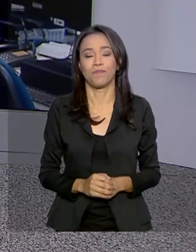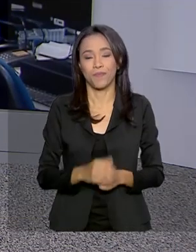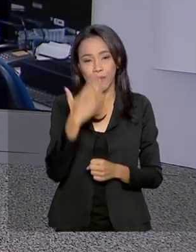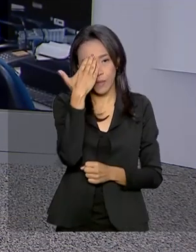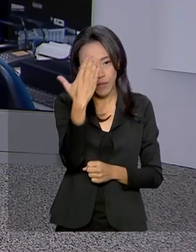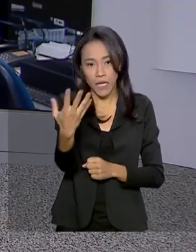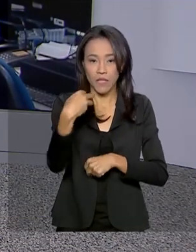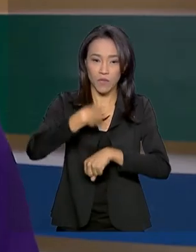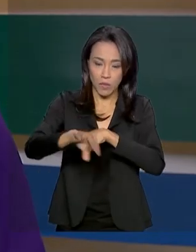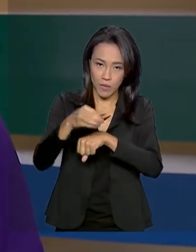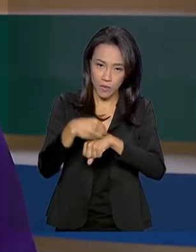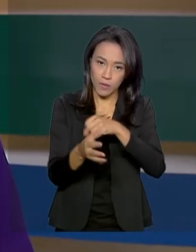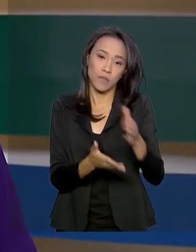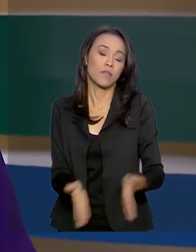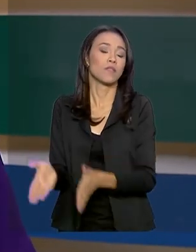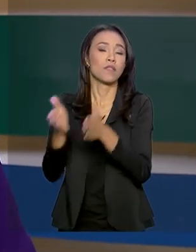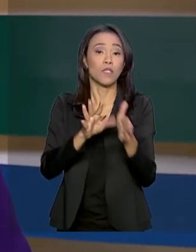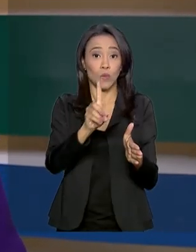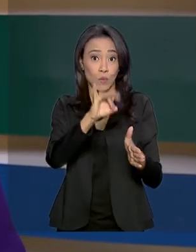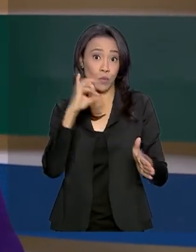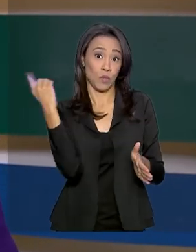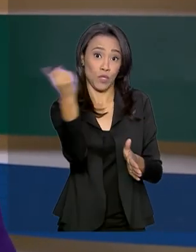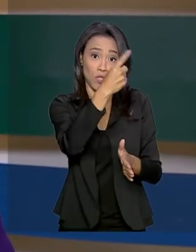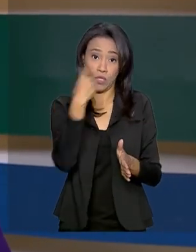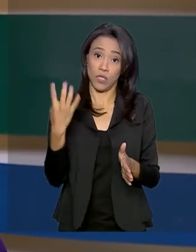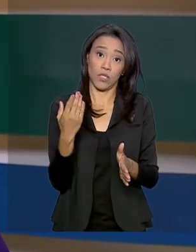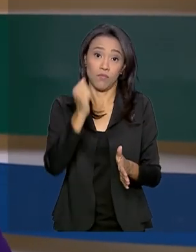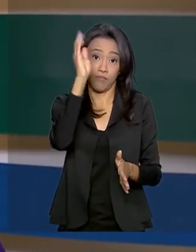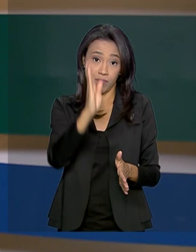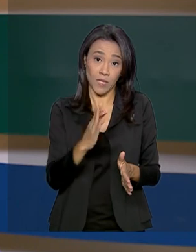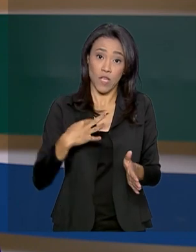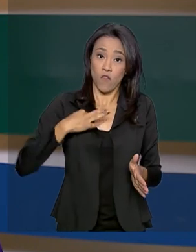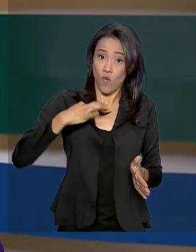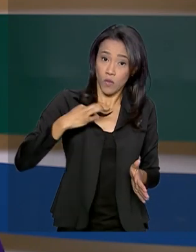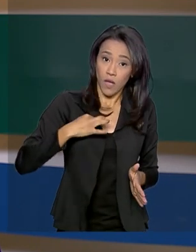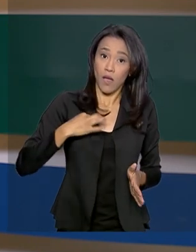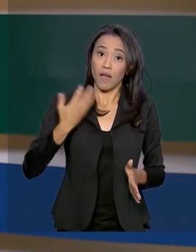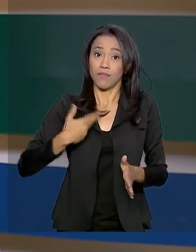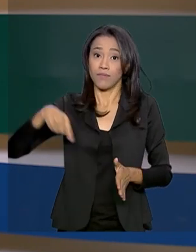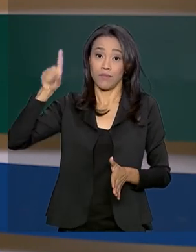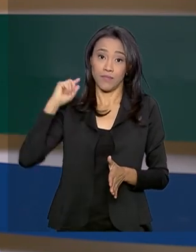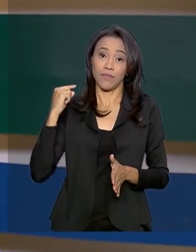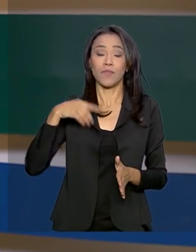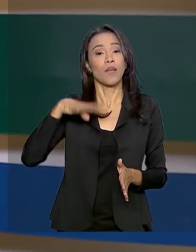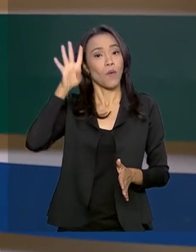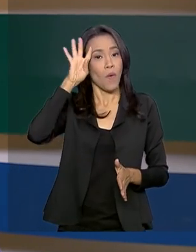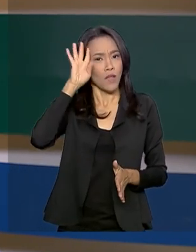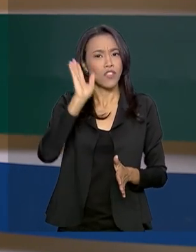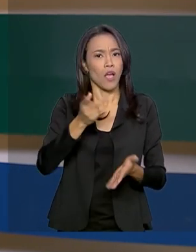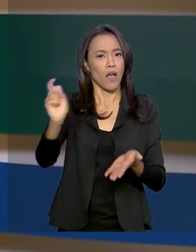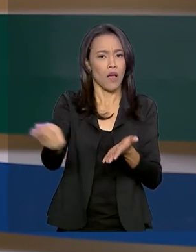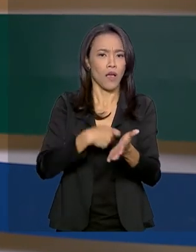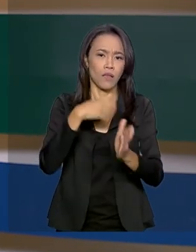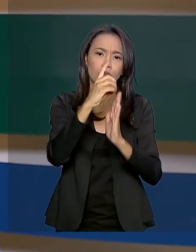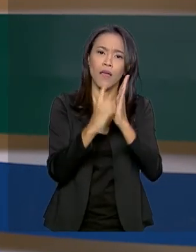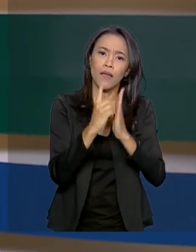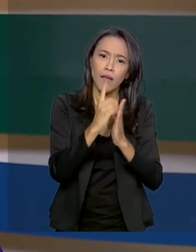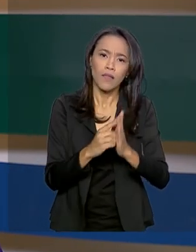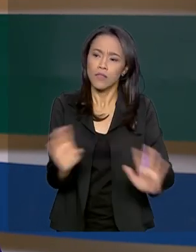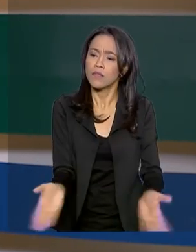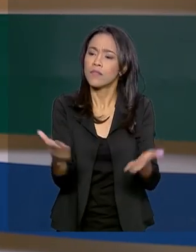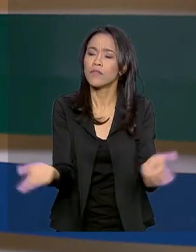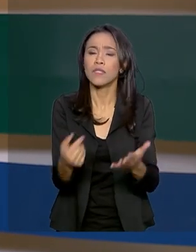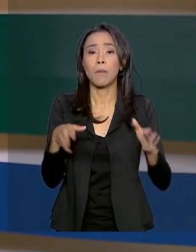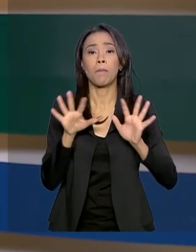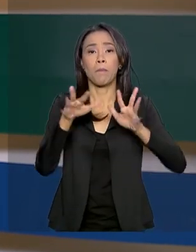informações, Dimas. No Dia Nacional do Voluntariado, celebrado nesta quarta-feira, foi assinado um decreto que incentiva a participação de servidores